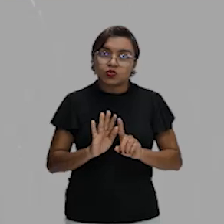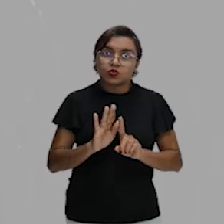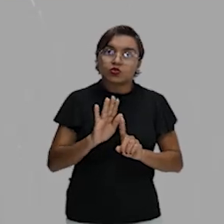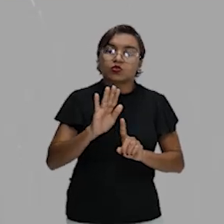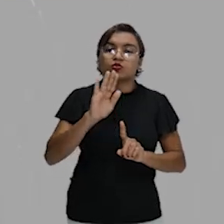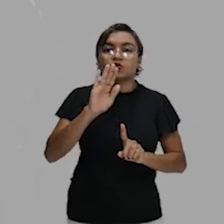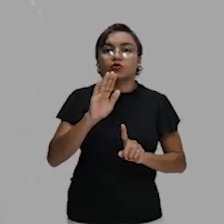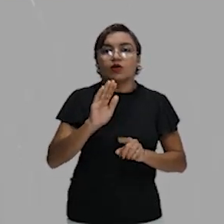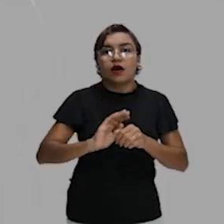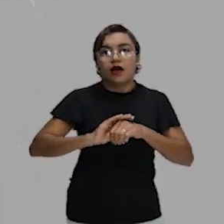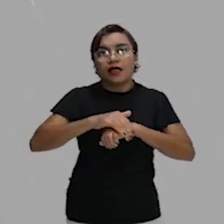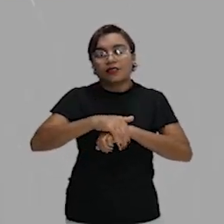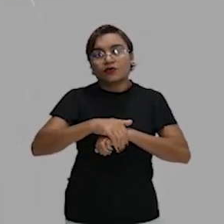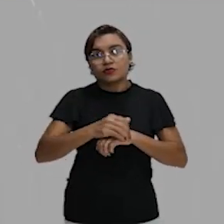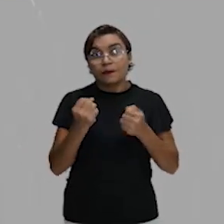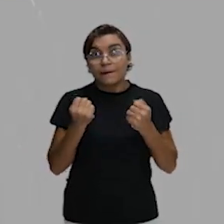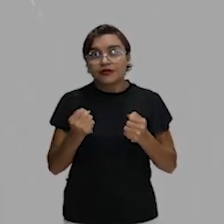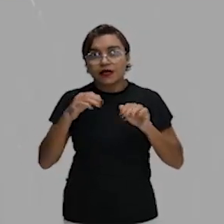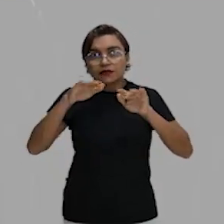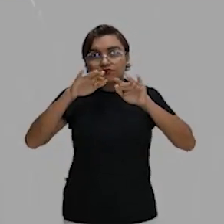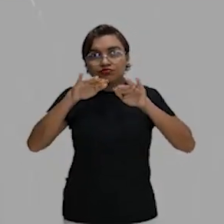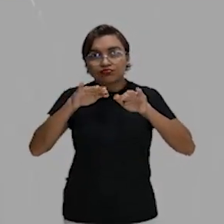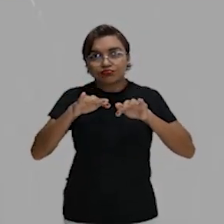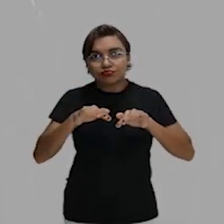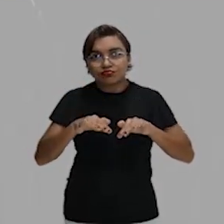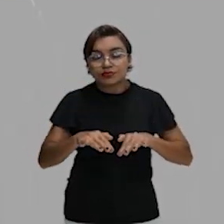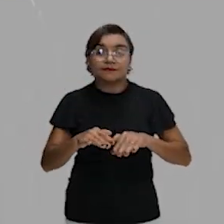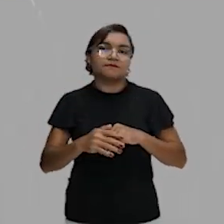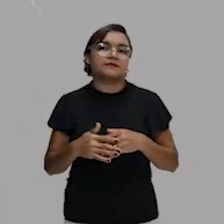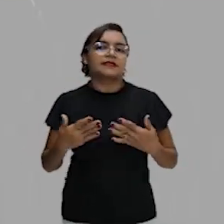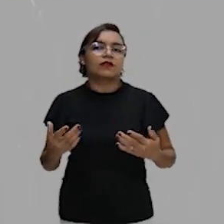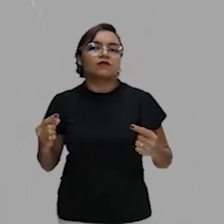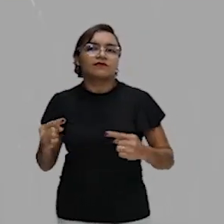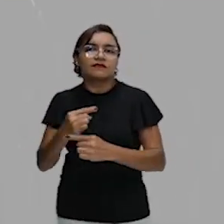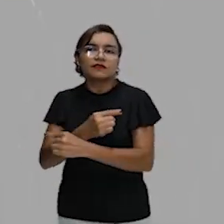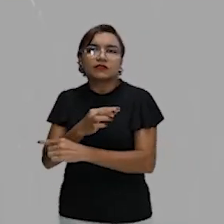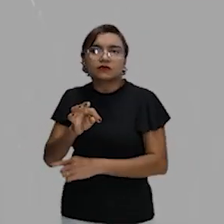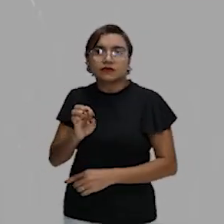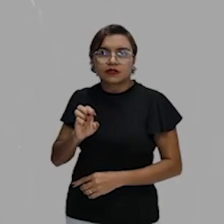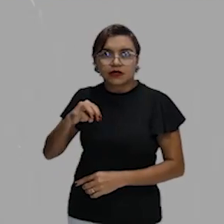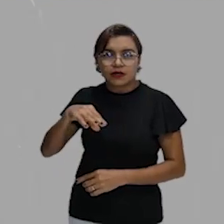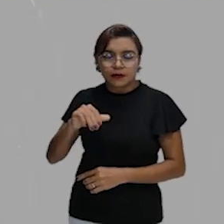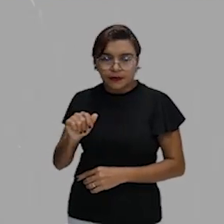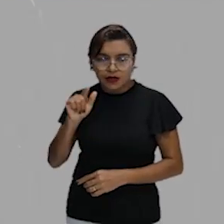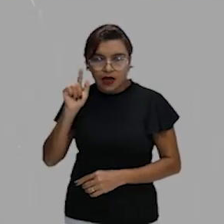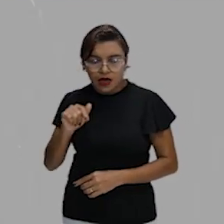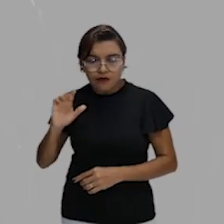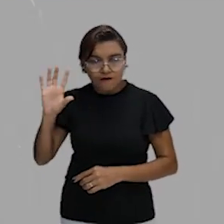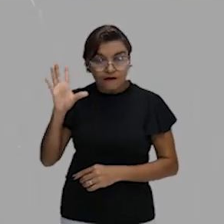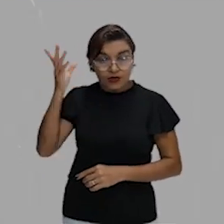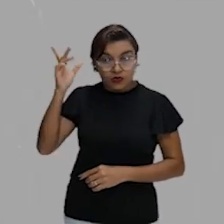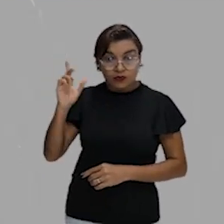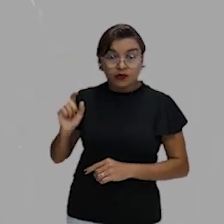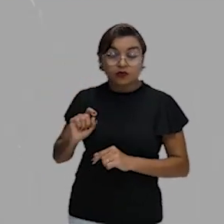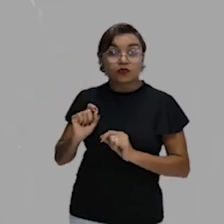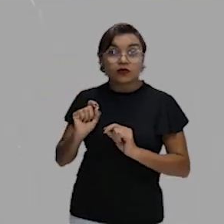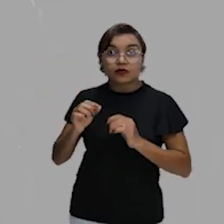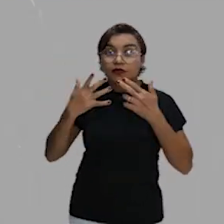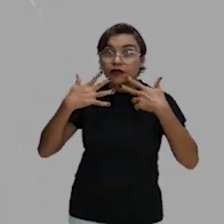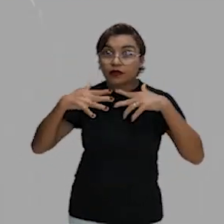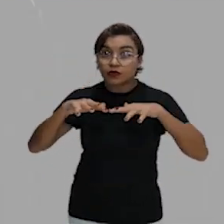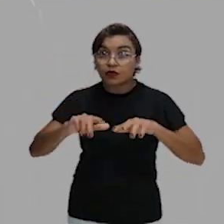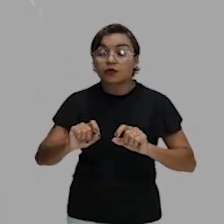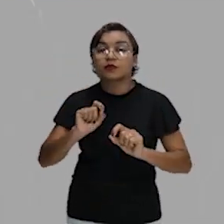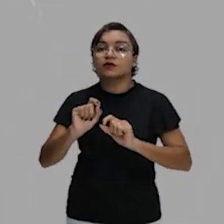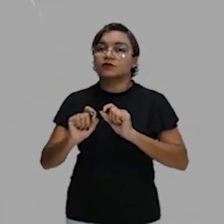pesado desce. O que acontece na inversão térmica? Primeira coisa importante. A inversão térmica é um fenômeno que vai acontecer naturalmente